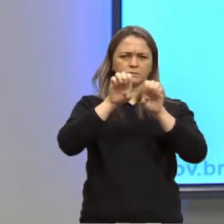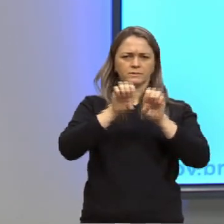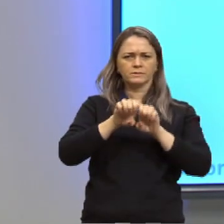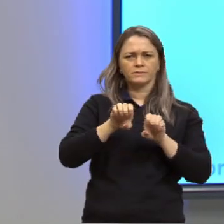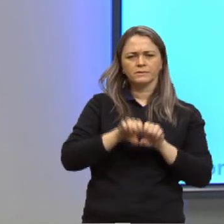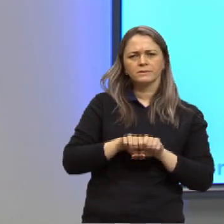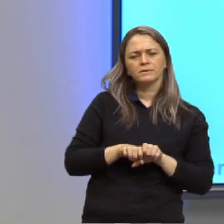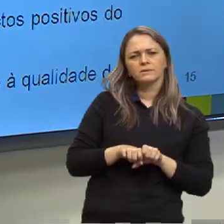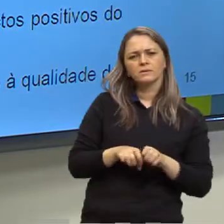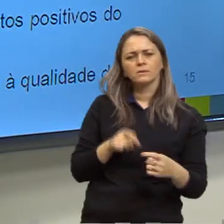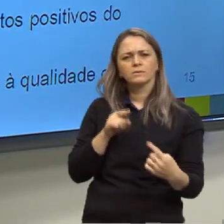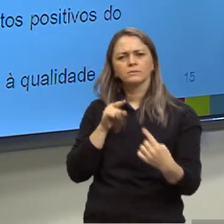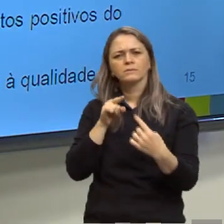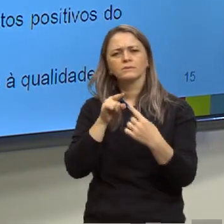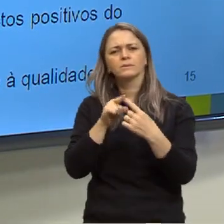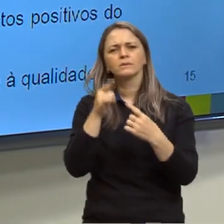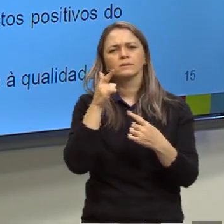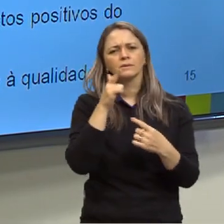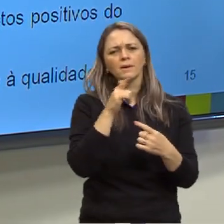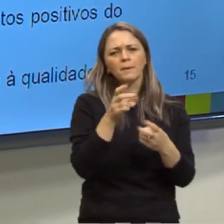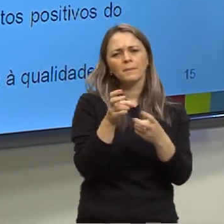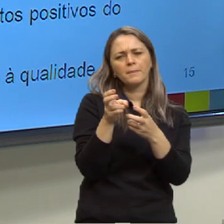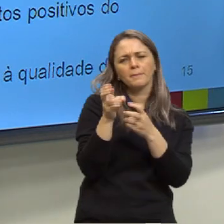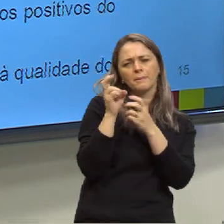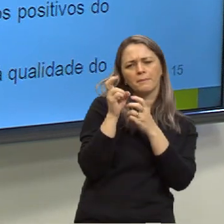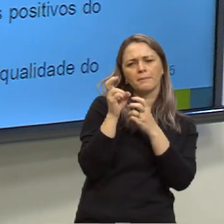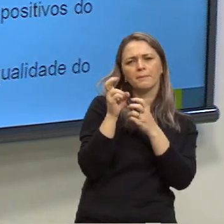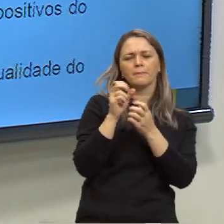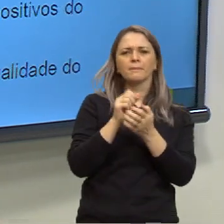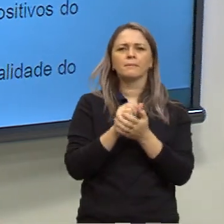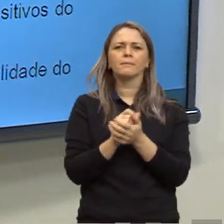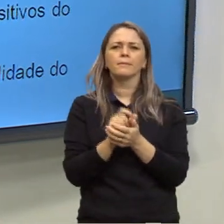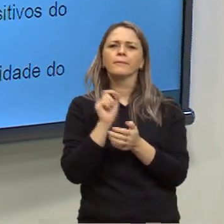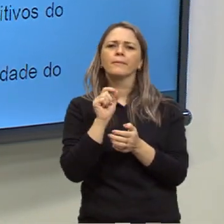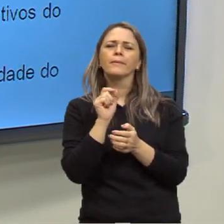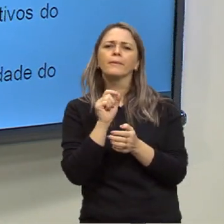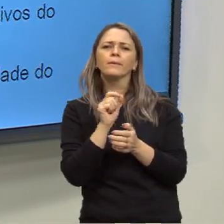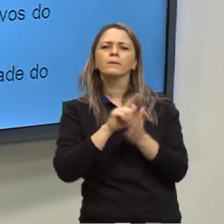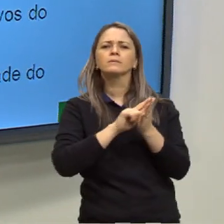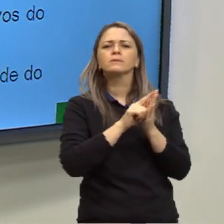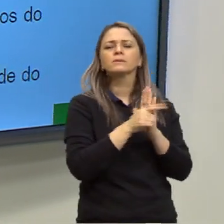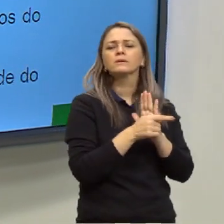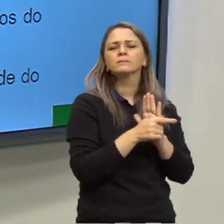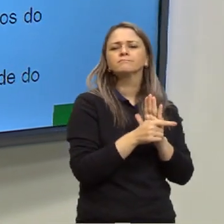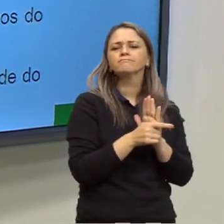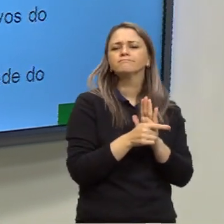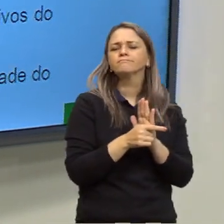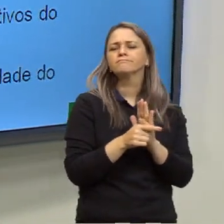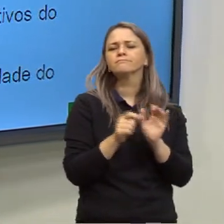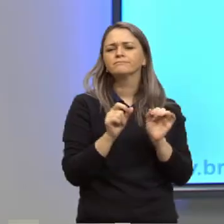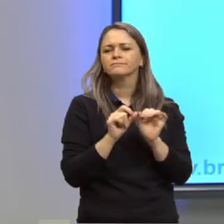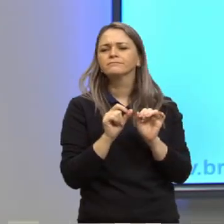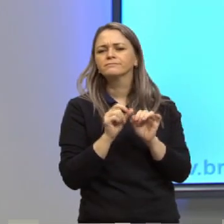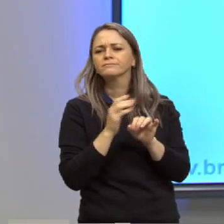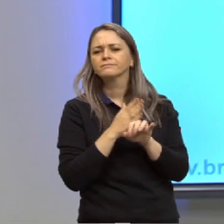para essa finalidade, gente consegue perceber a qual gênero aquilo ali pertence, tá?